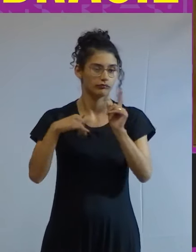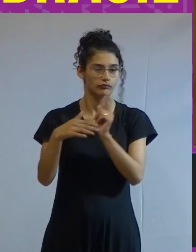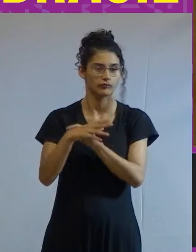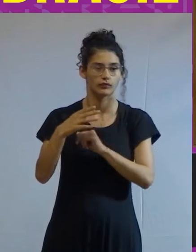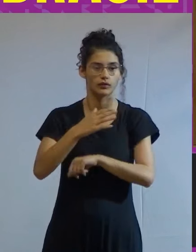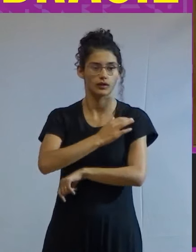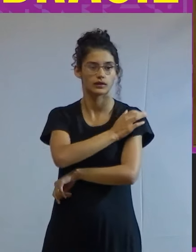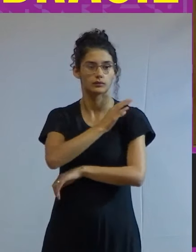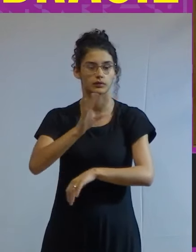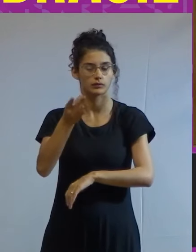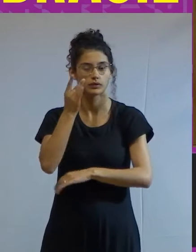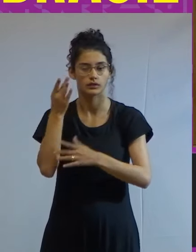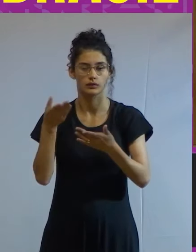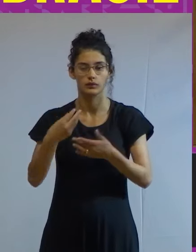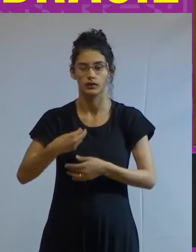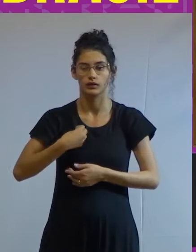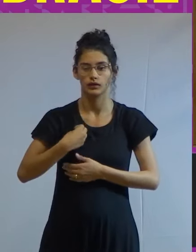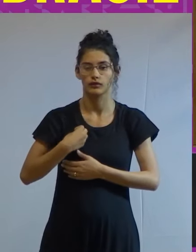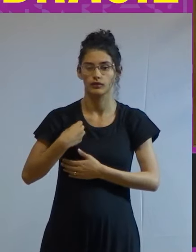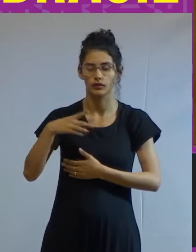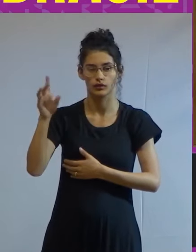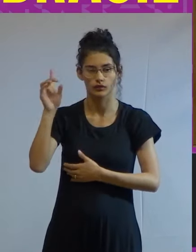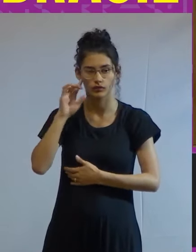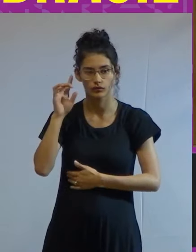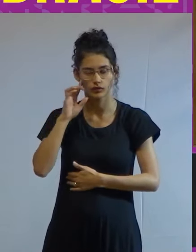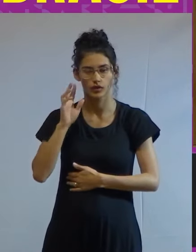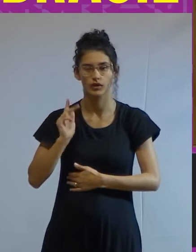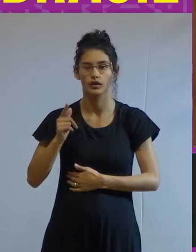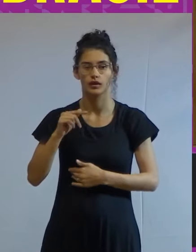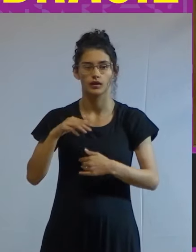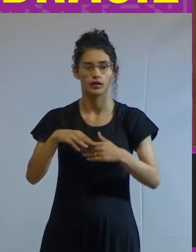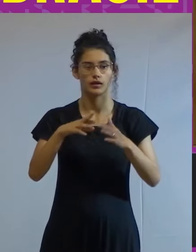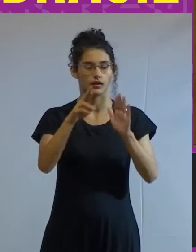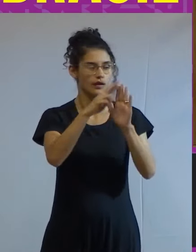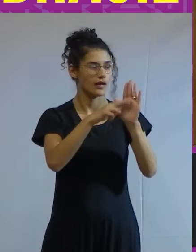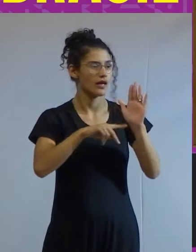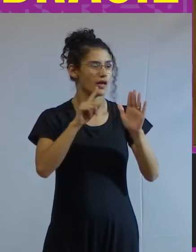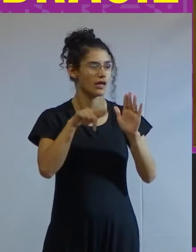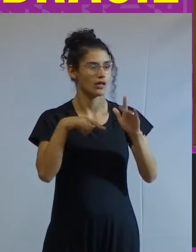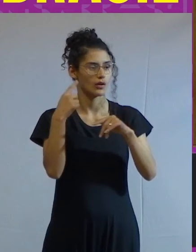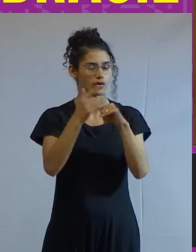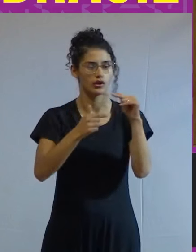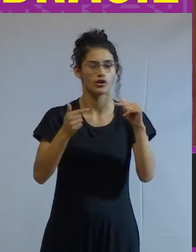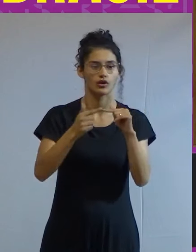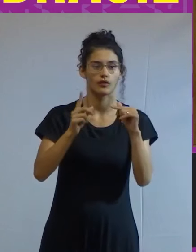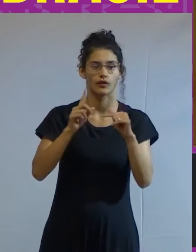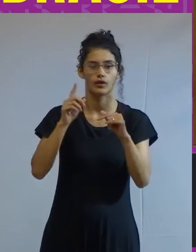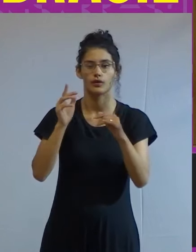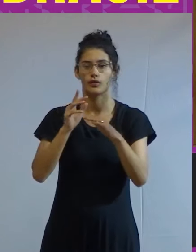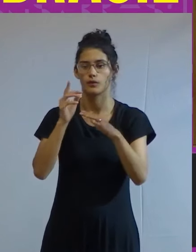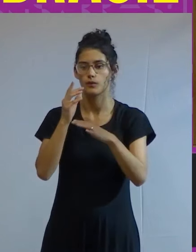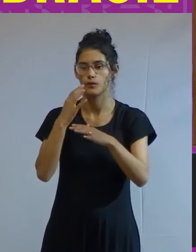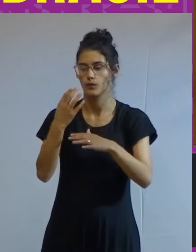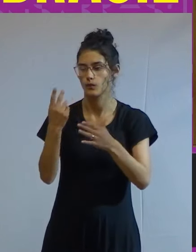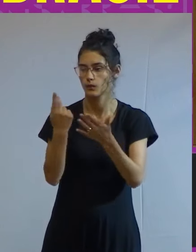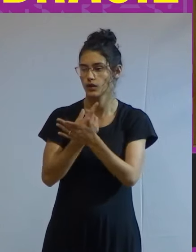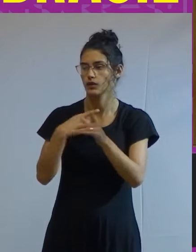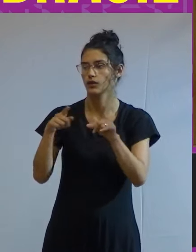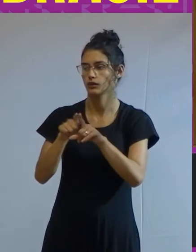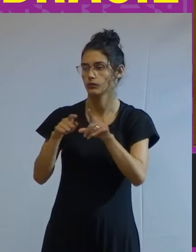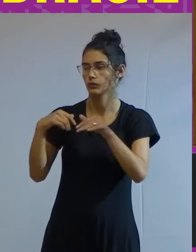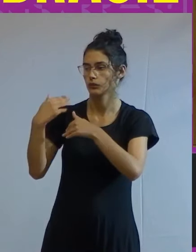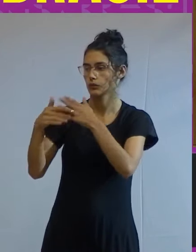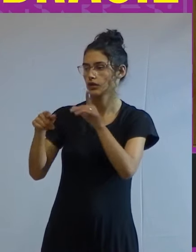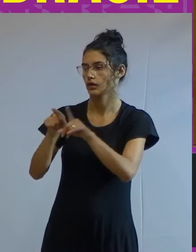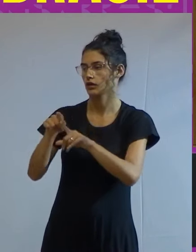o racismo está presente na vida cotidiana sendo regra e não exceção sendo não uma patologia ou um desarranjo